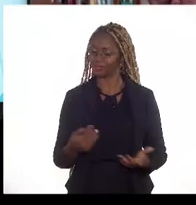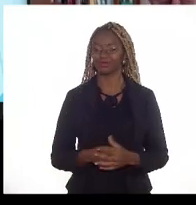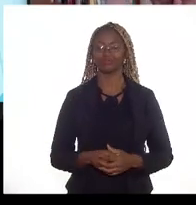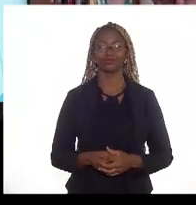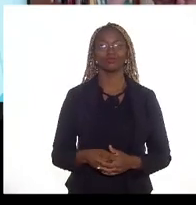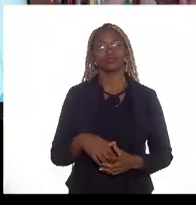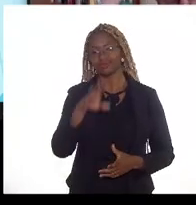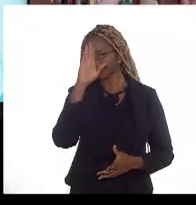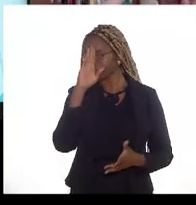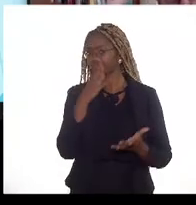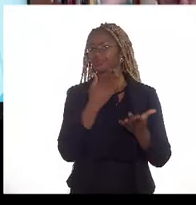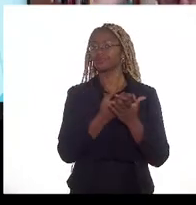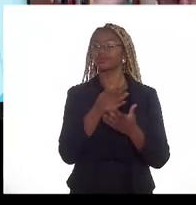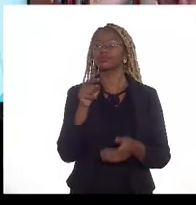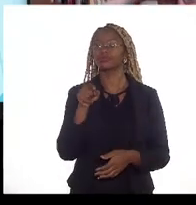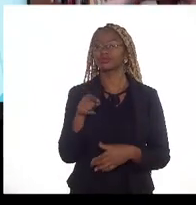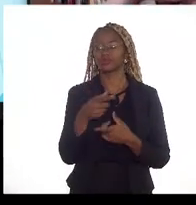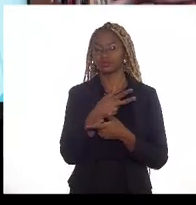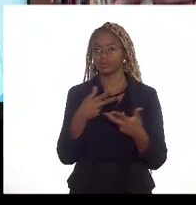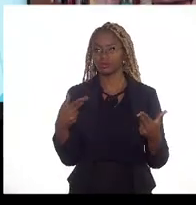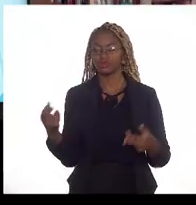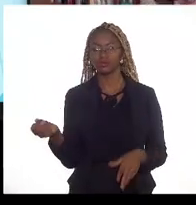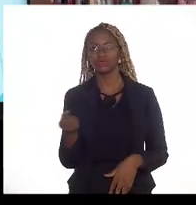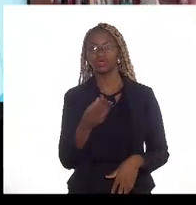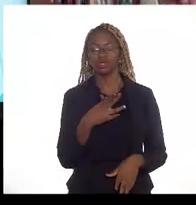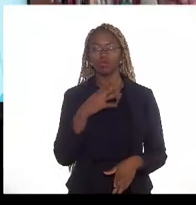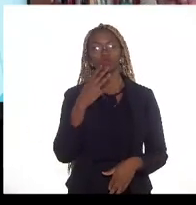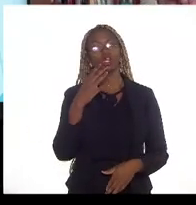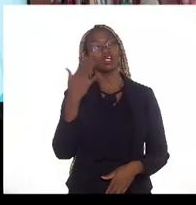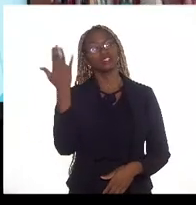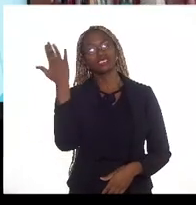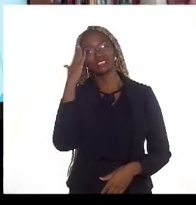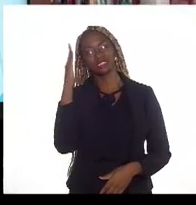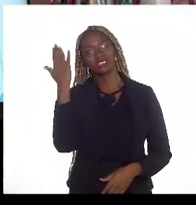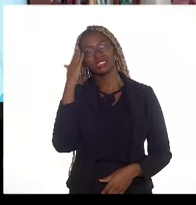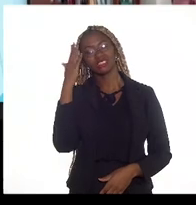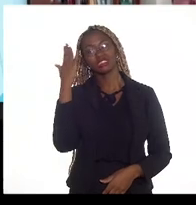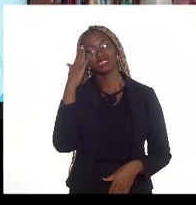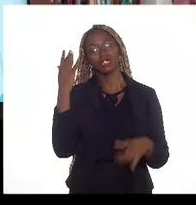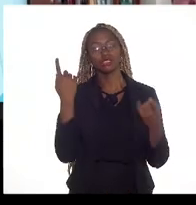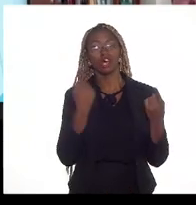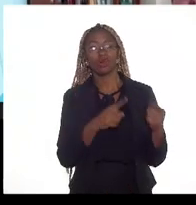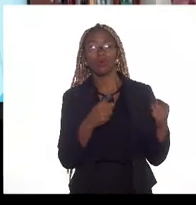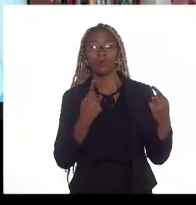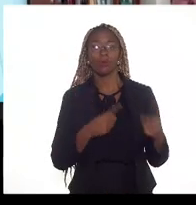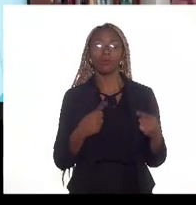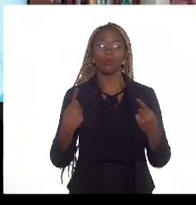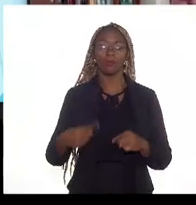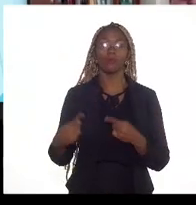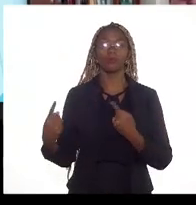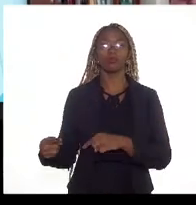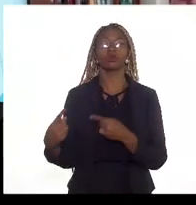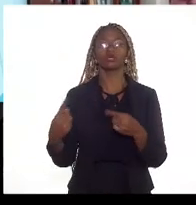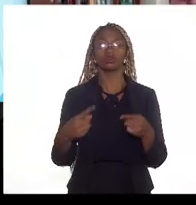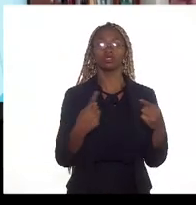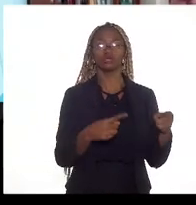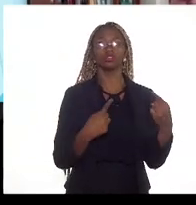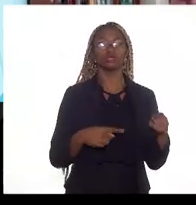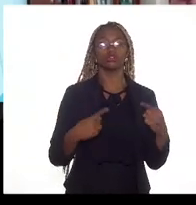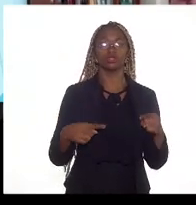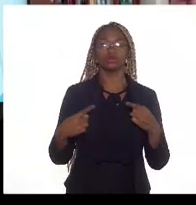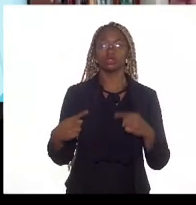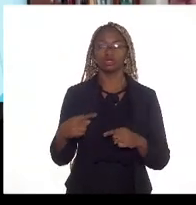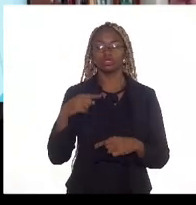uma novidade que leva em conta a competição dos terminais de